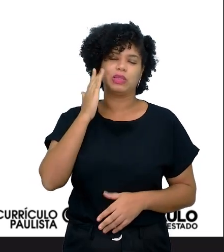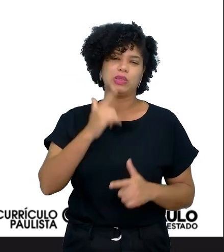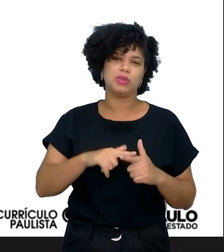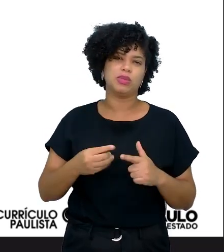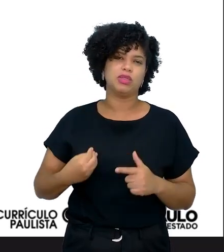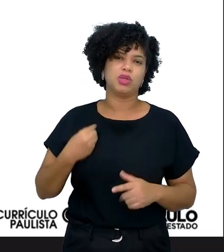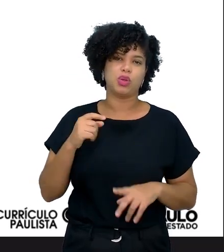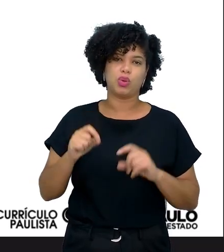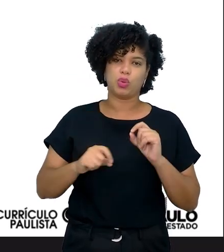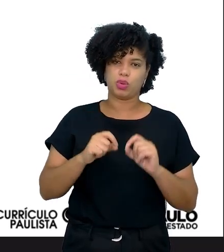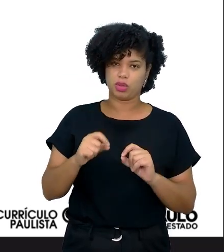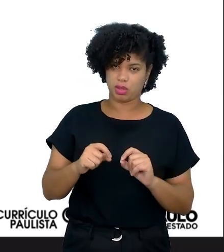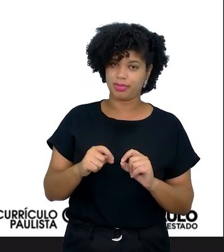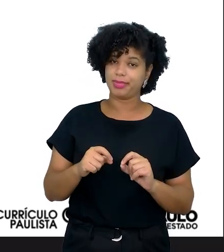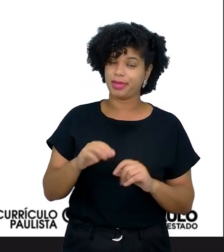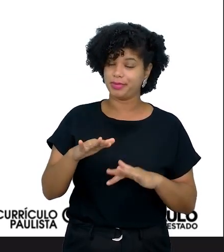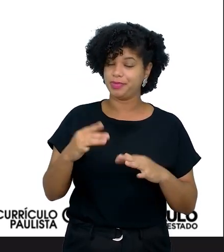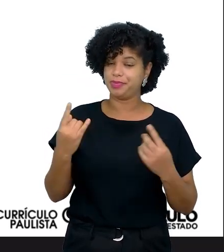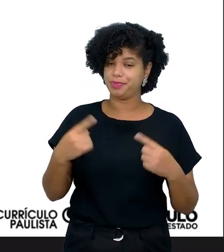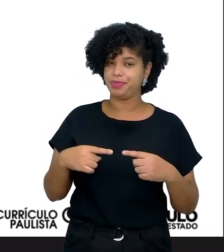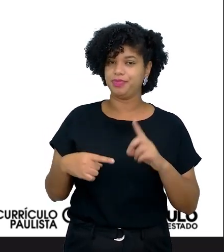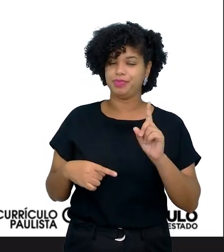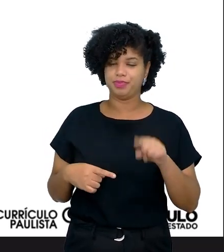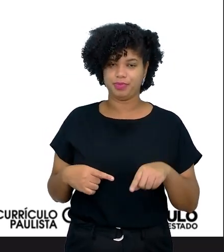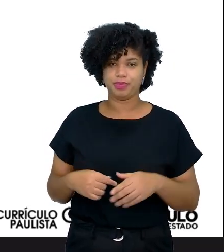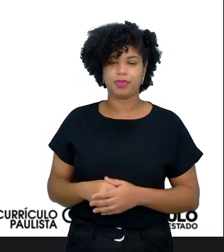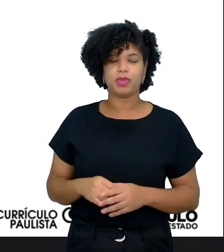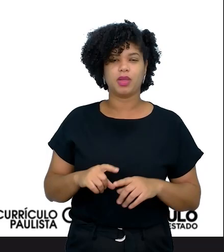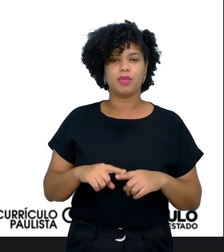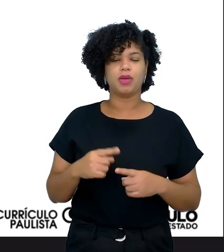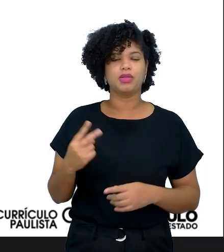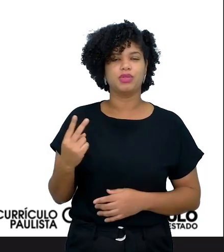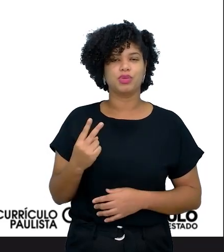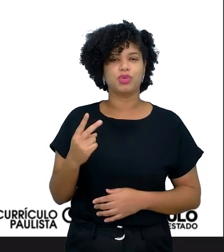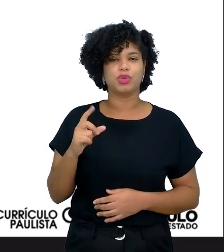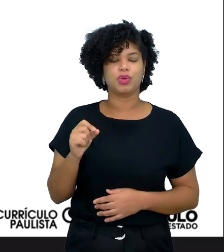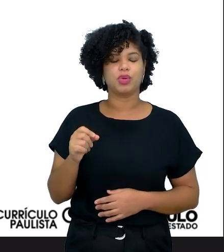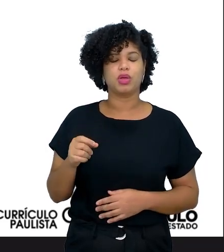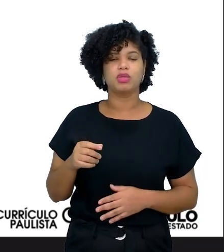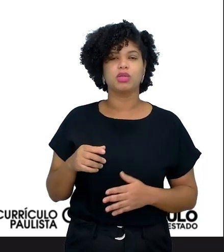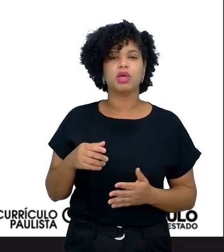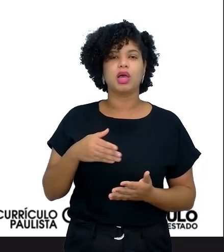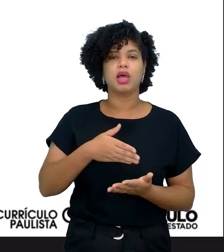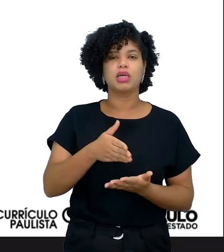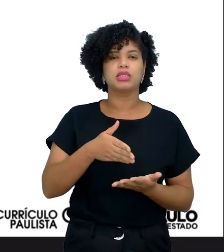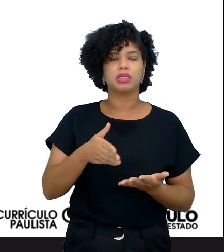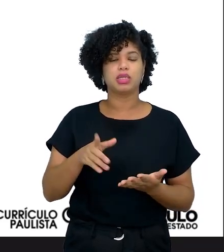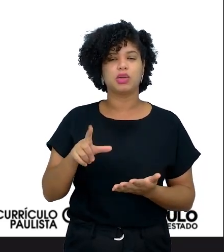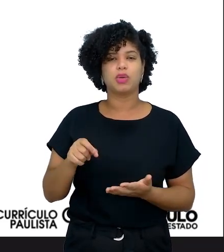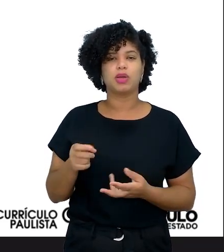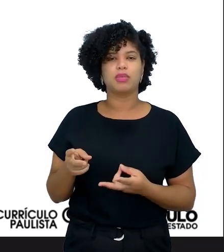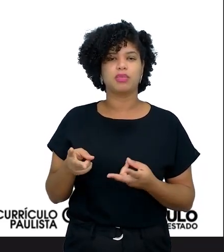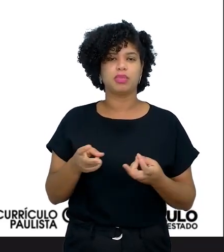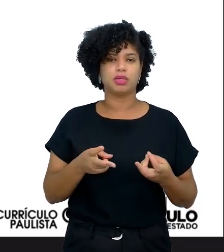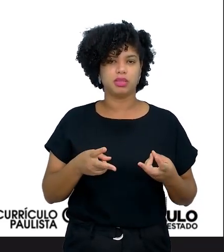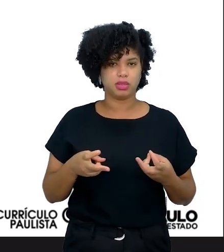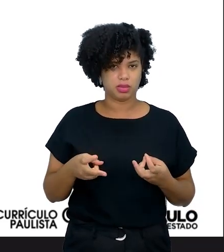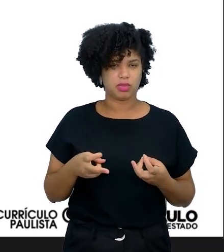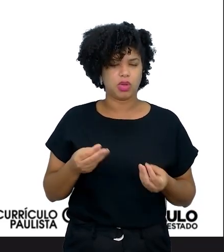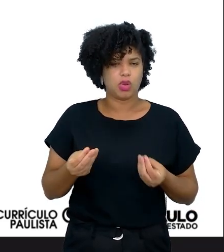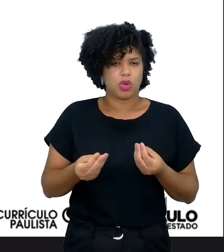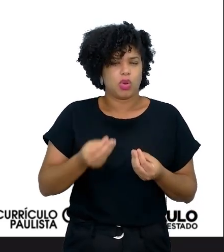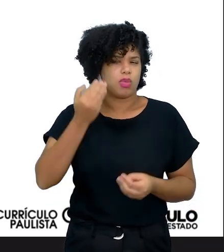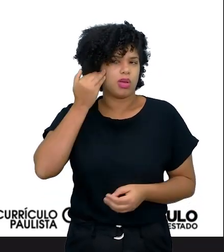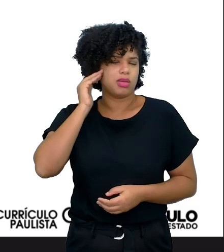né? Que para ele passa a ser um desafio. Aí vem o segundo momento nessa trilha, né? Que é a interpretação, ou seja, ele vai ter que